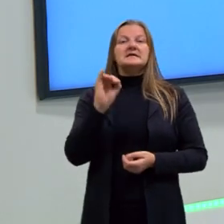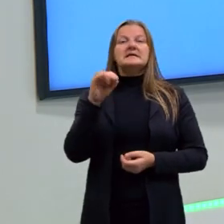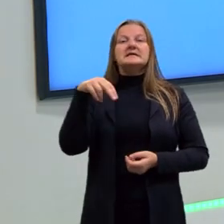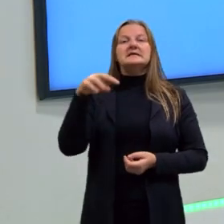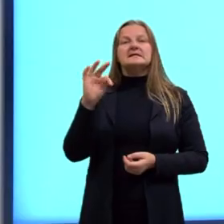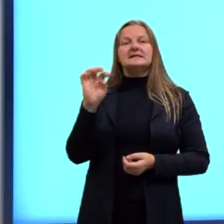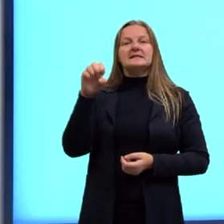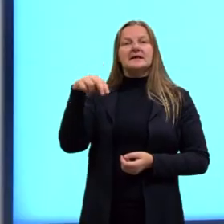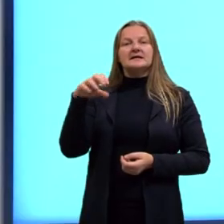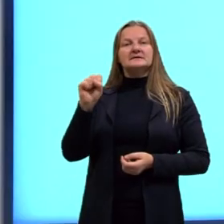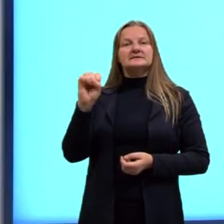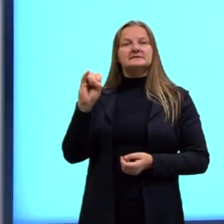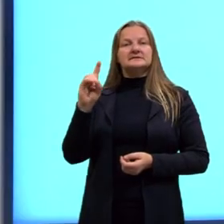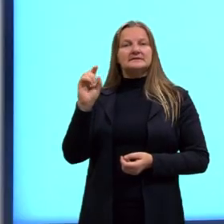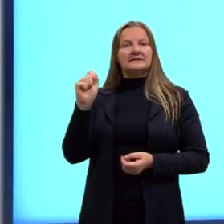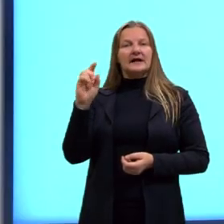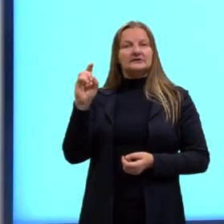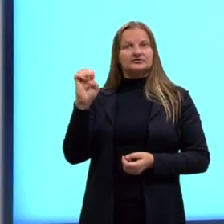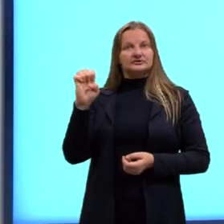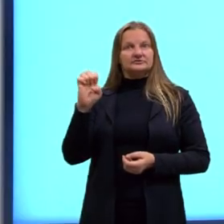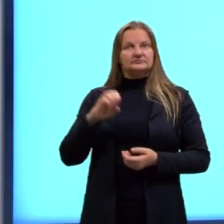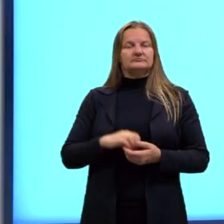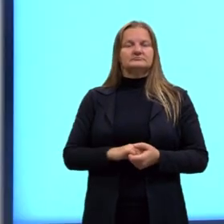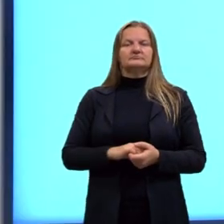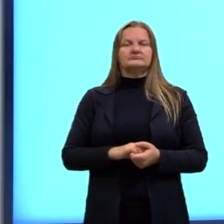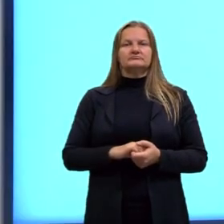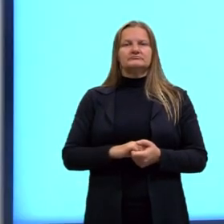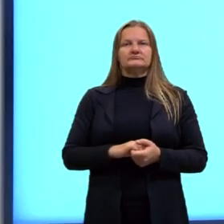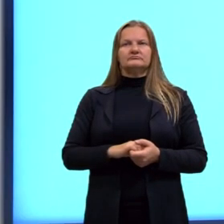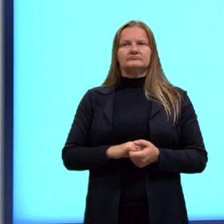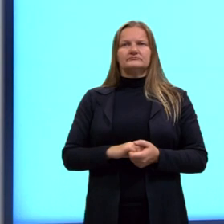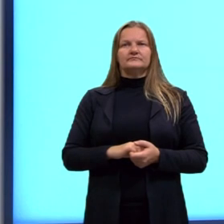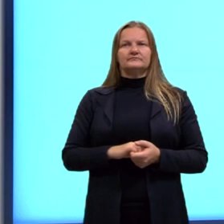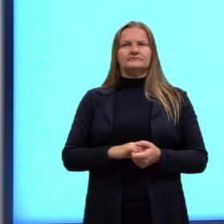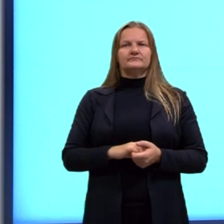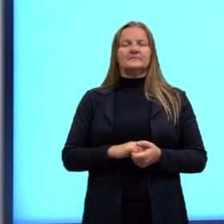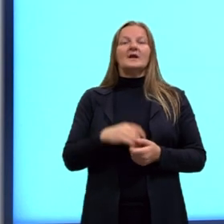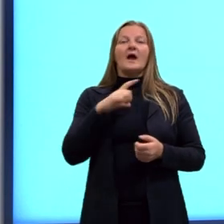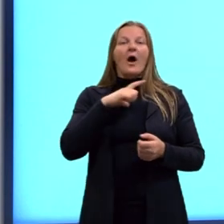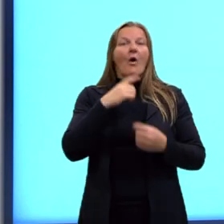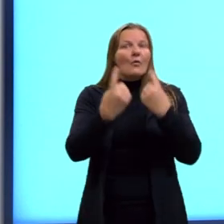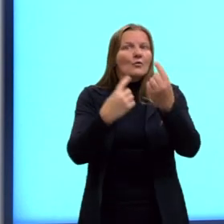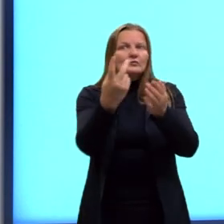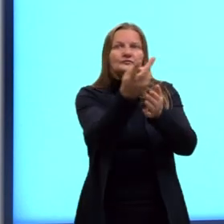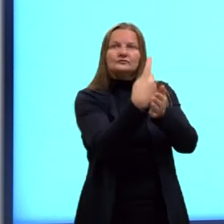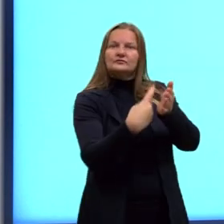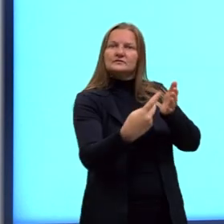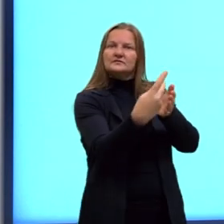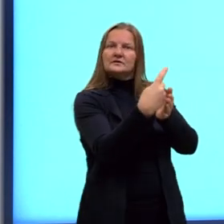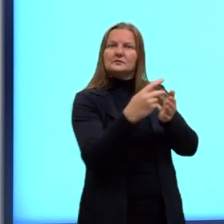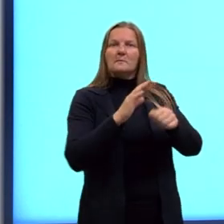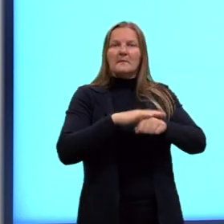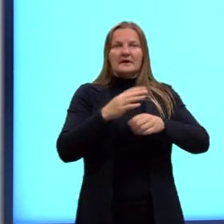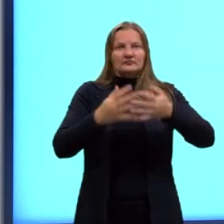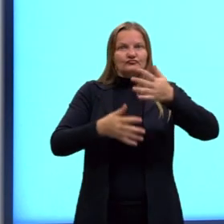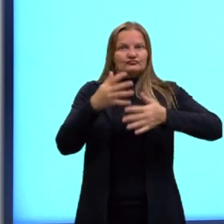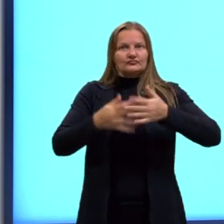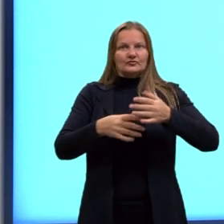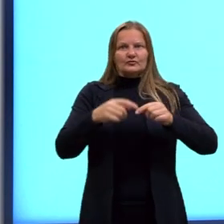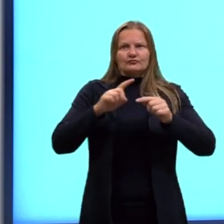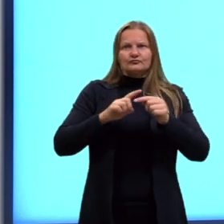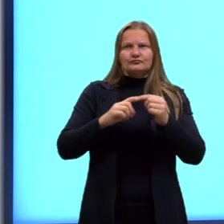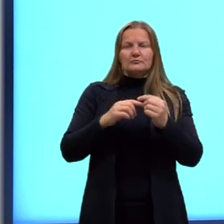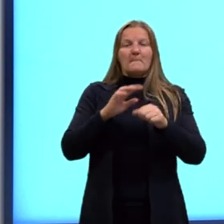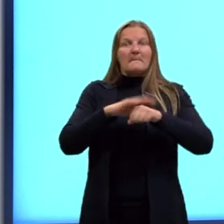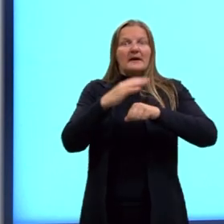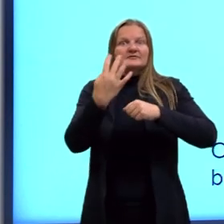usar essa simplificação, mas a gente consegue fazer desenhos mais complexos. Então, aqui eu coloquei mais quatro linhas